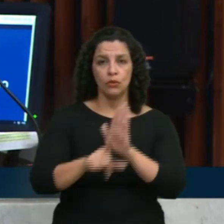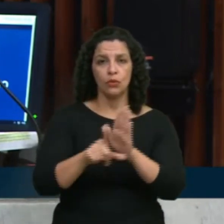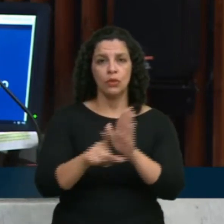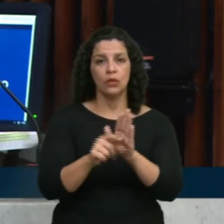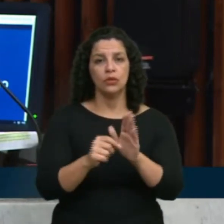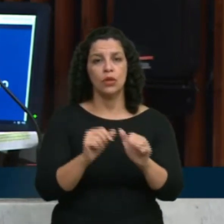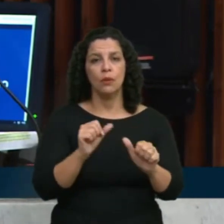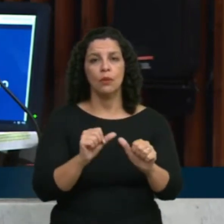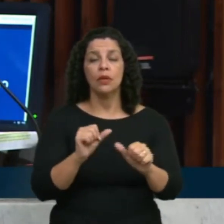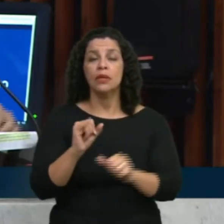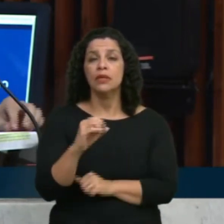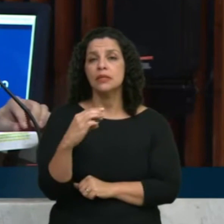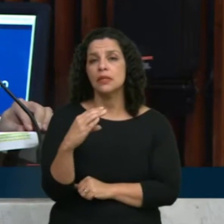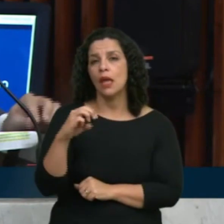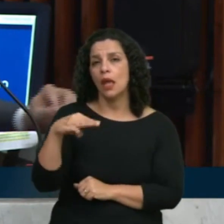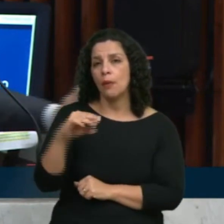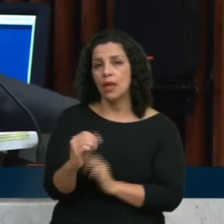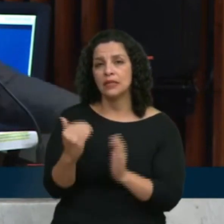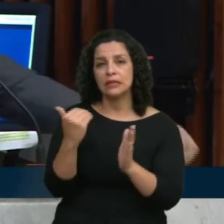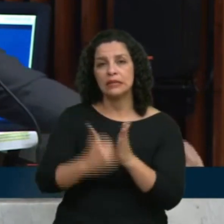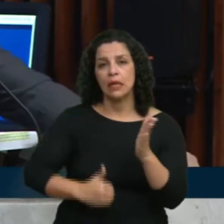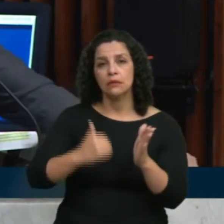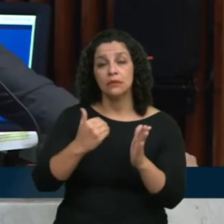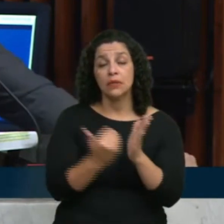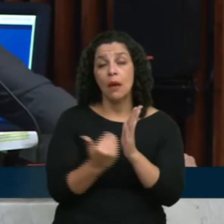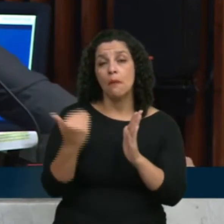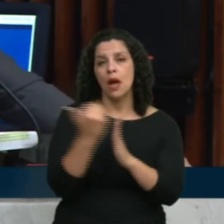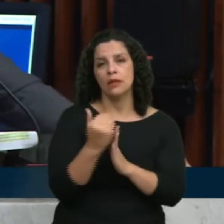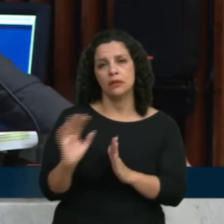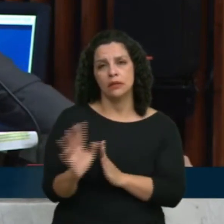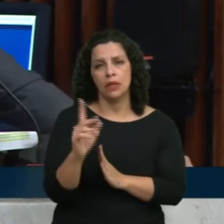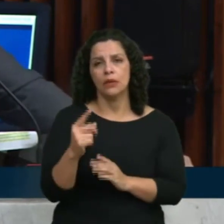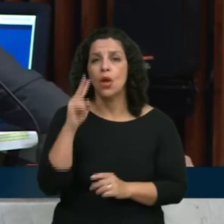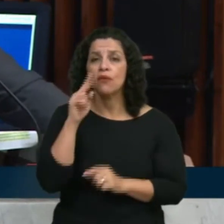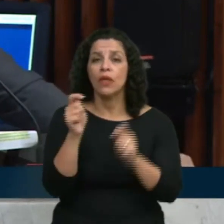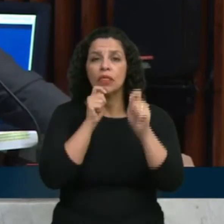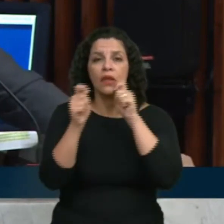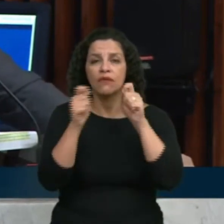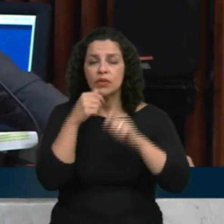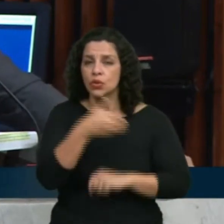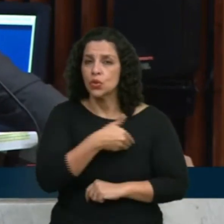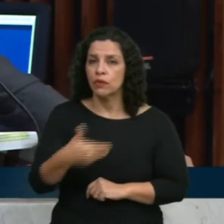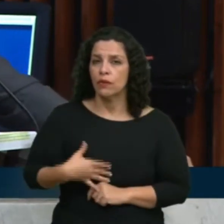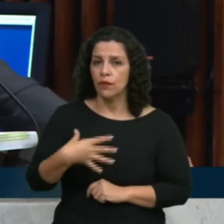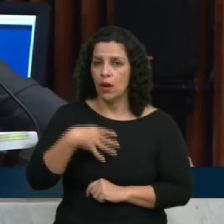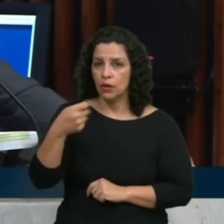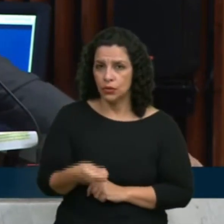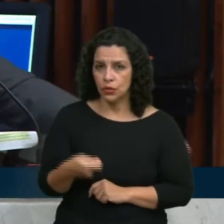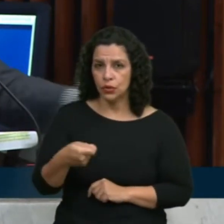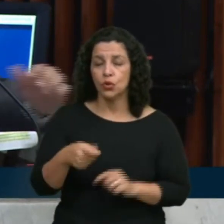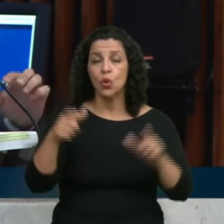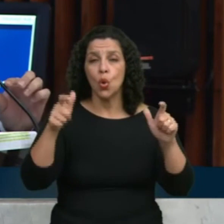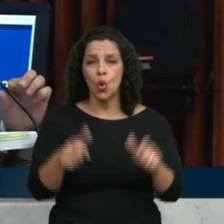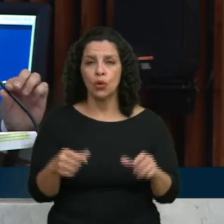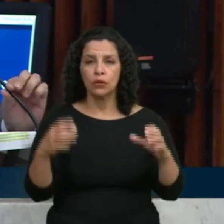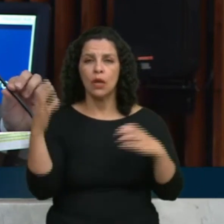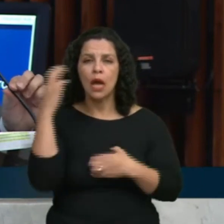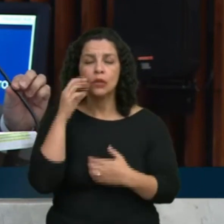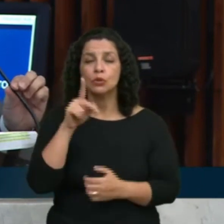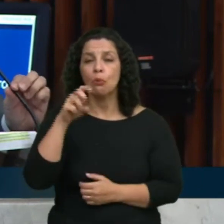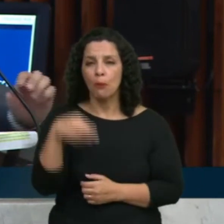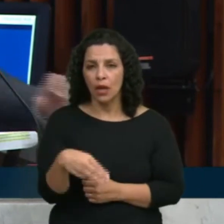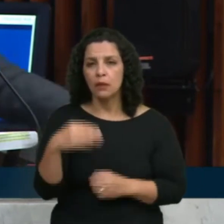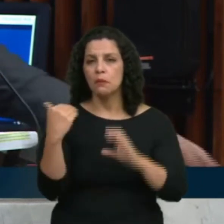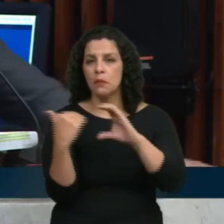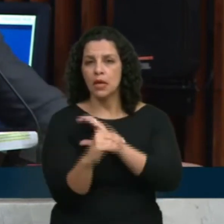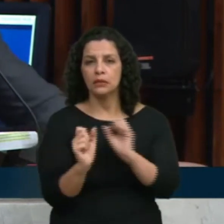aumento do ICMS. E hoje eu vi uma entrevista do governador Ratinho Júnior na Jovem Pan, falando que